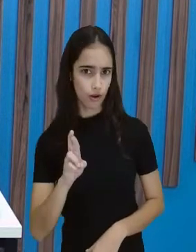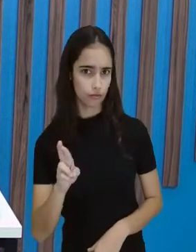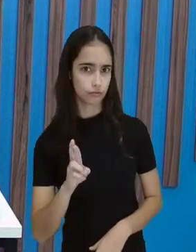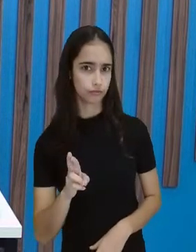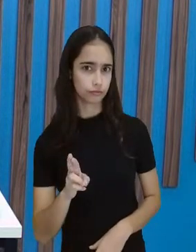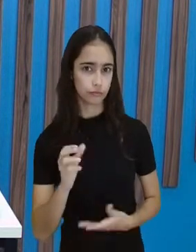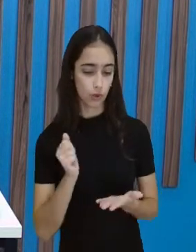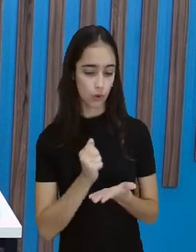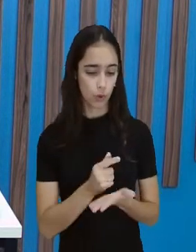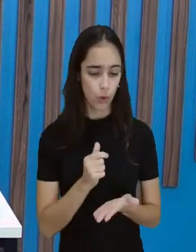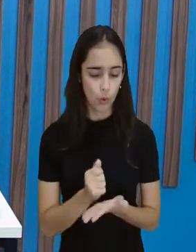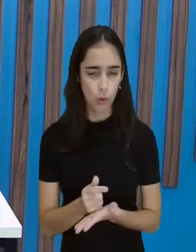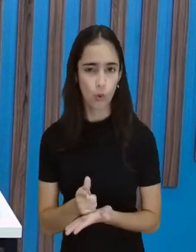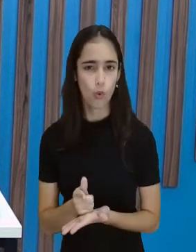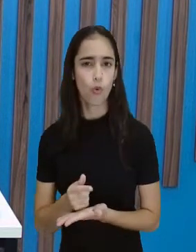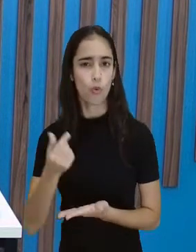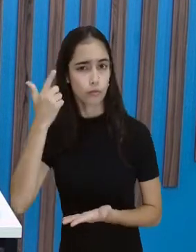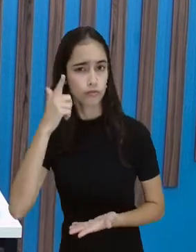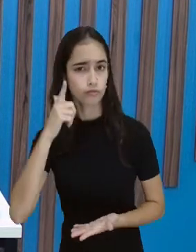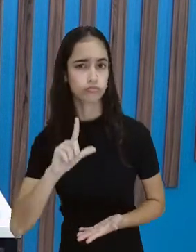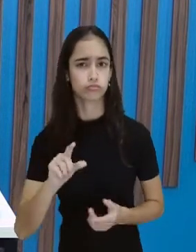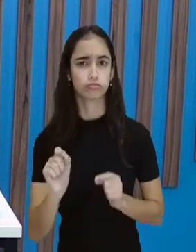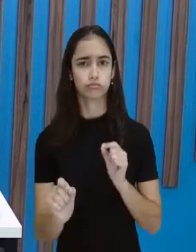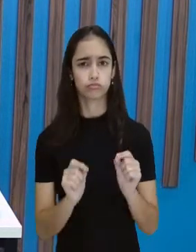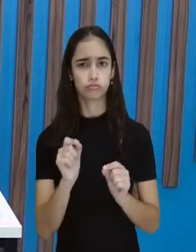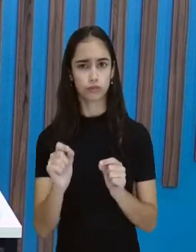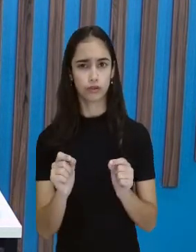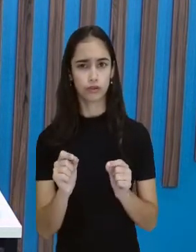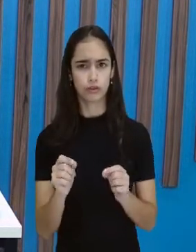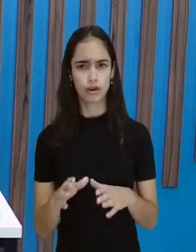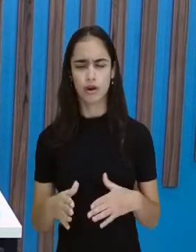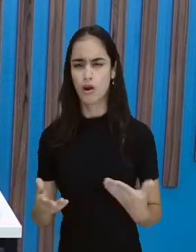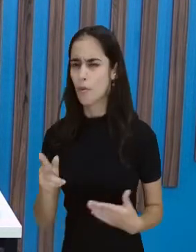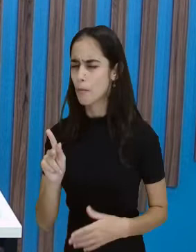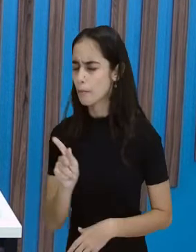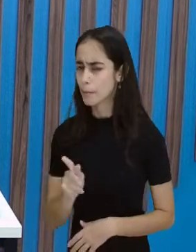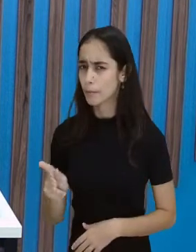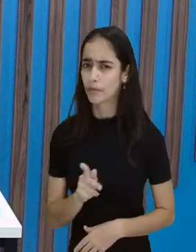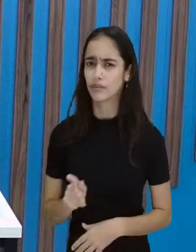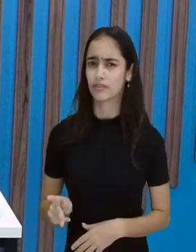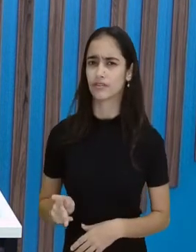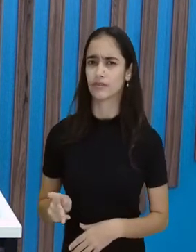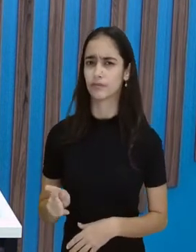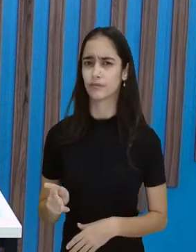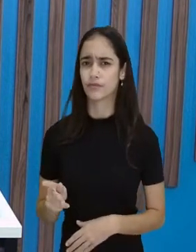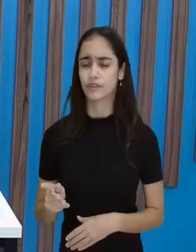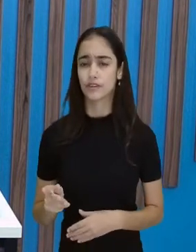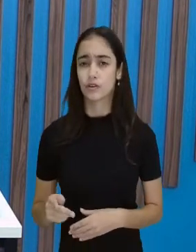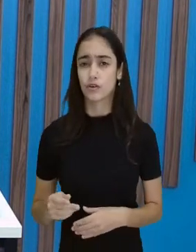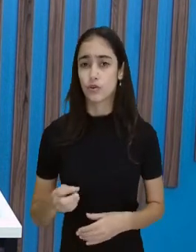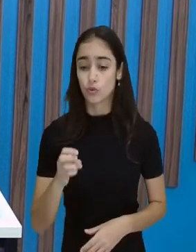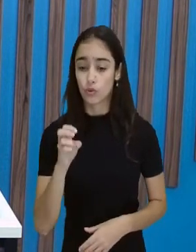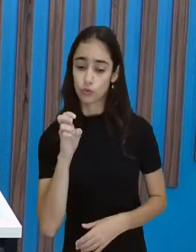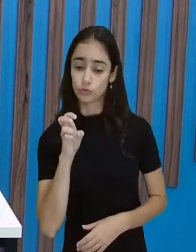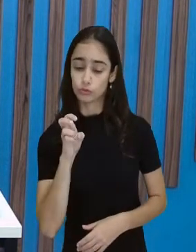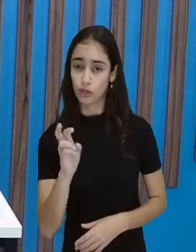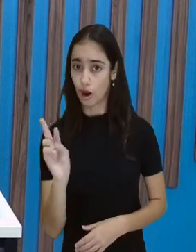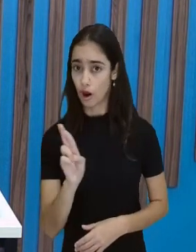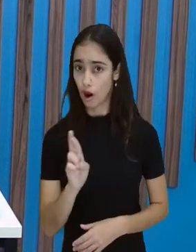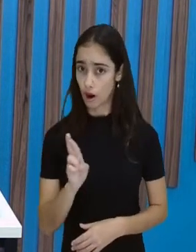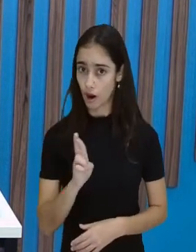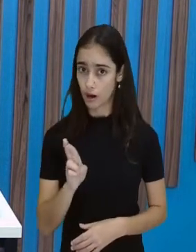fazendo já outras situações, tá? E aí, professora Kátia, com esses 5 reais, ou com essas moedas de 5 reais,